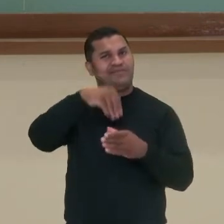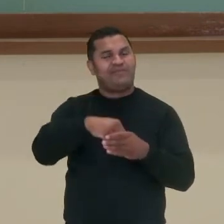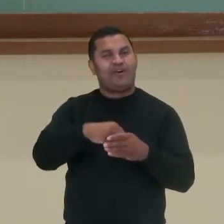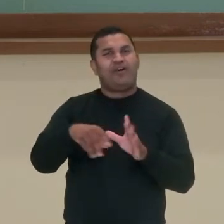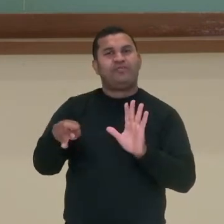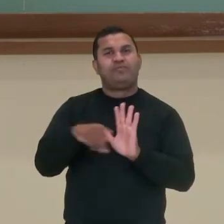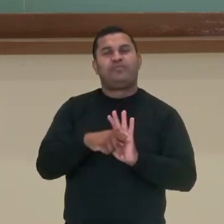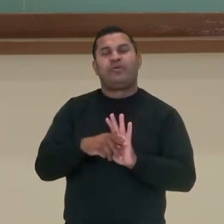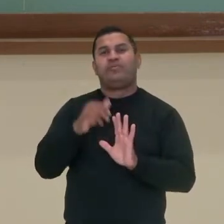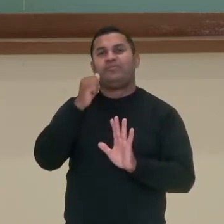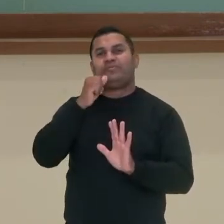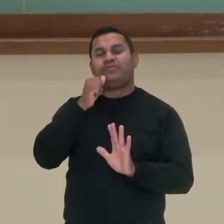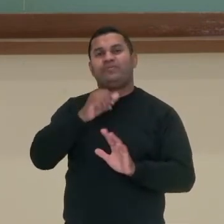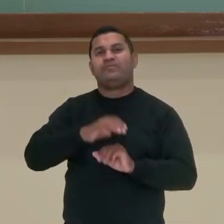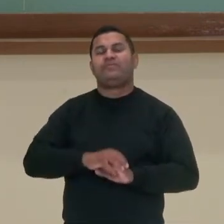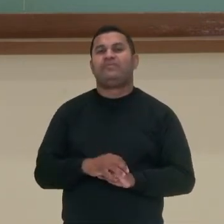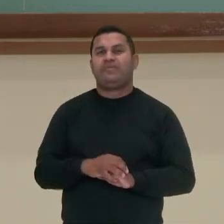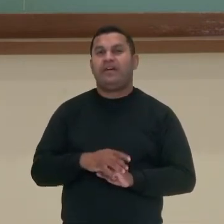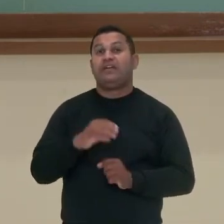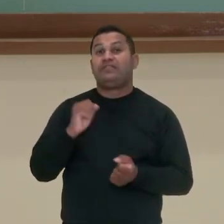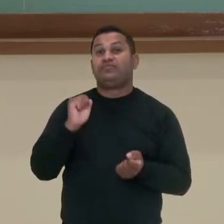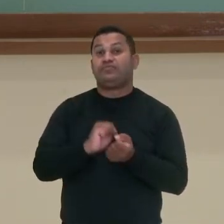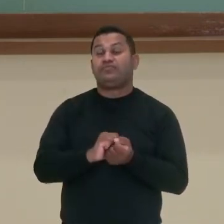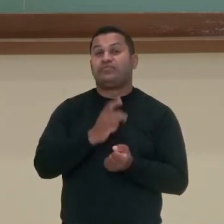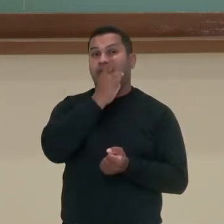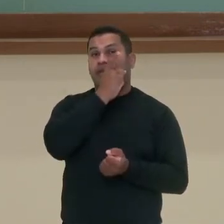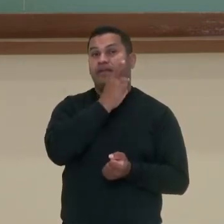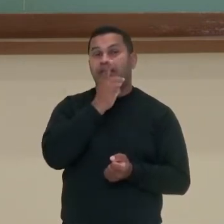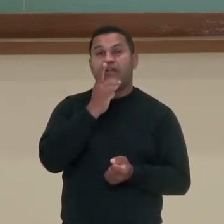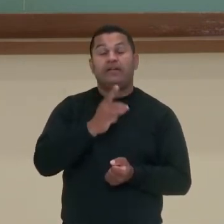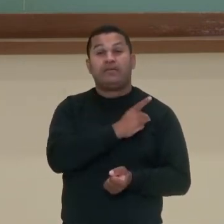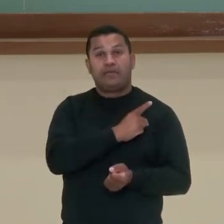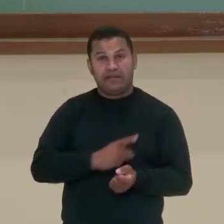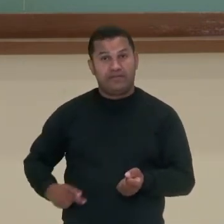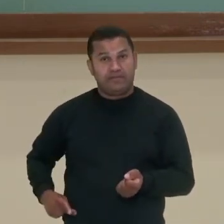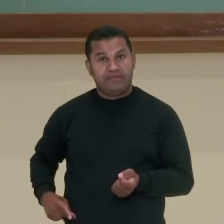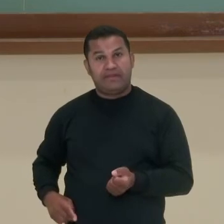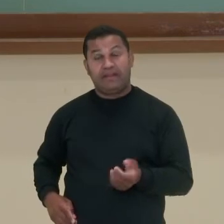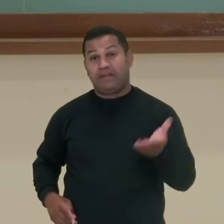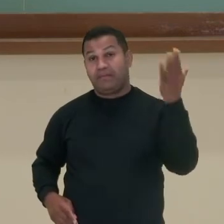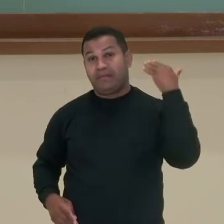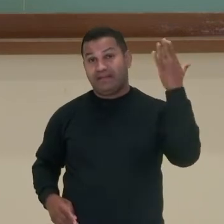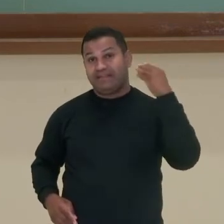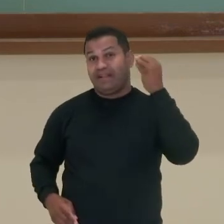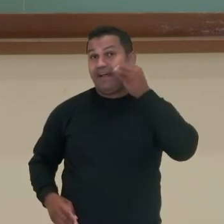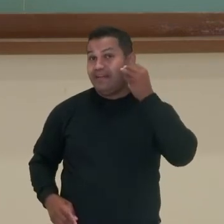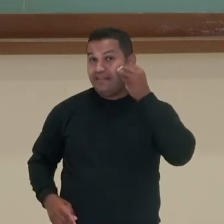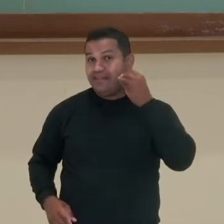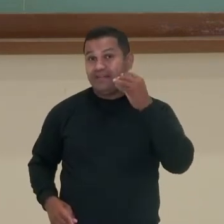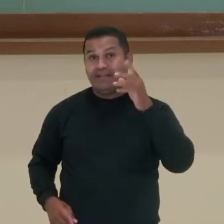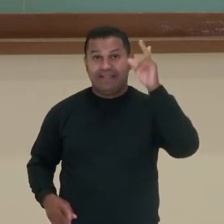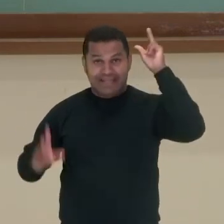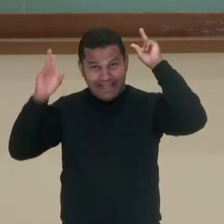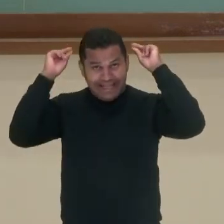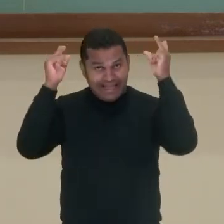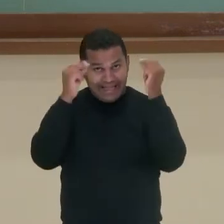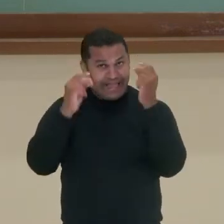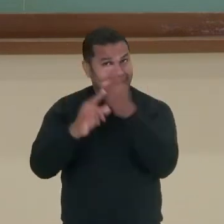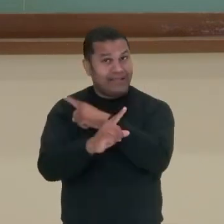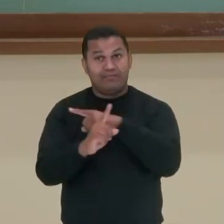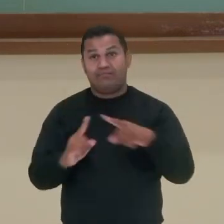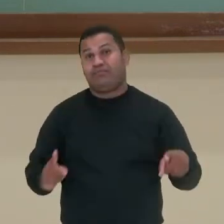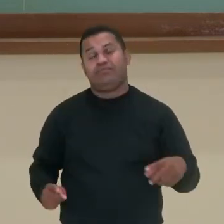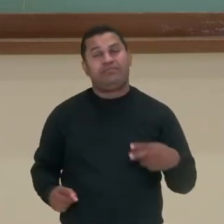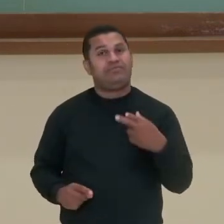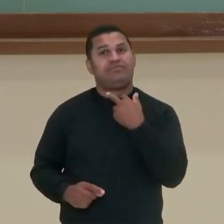voto feminino na democracia, na política. Na antiguidade, lá na Grécia, as mulheres não tinham direito para participar da política.